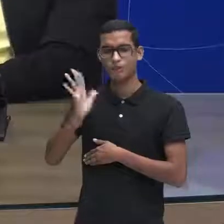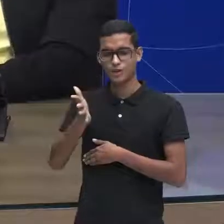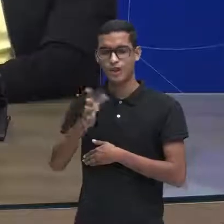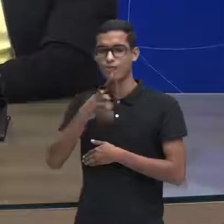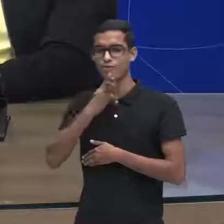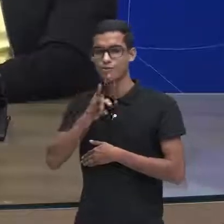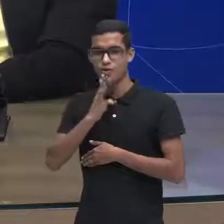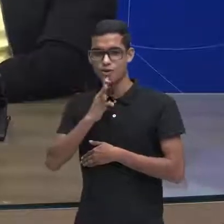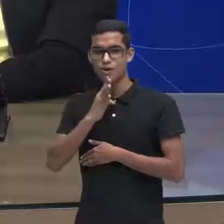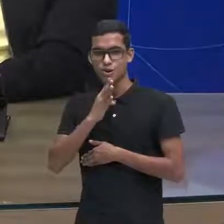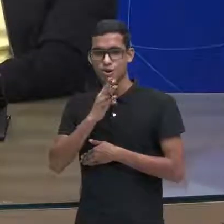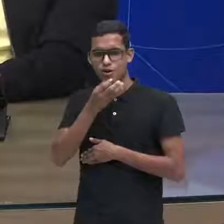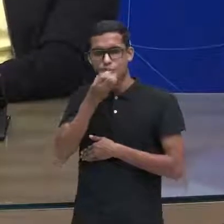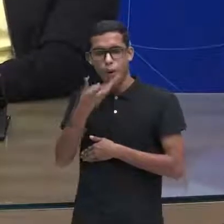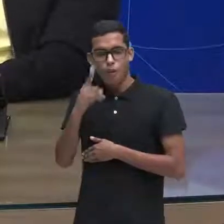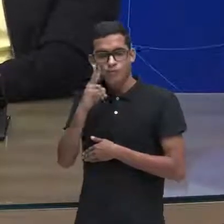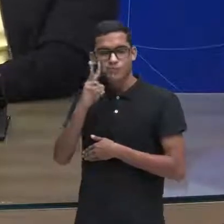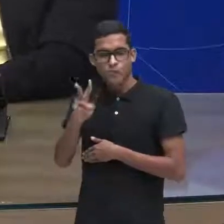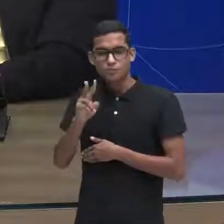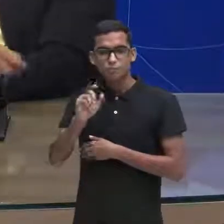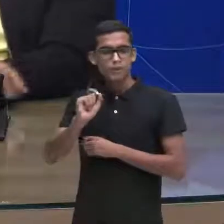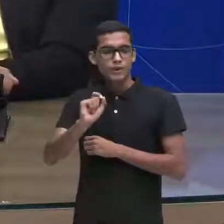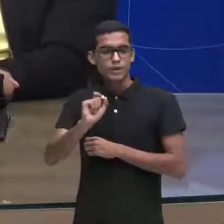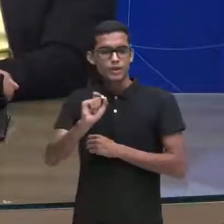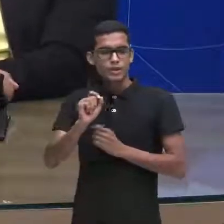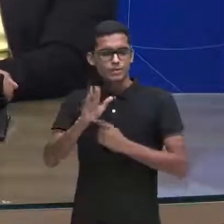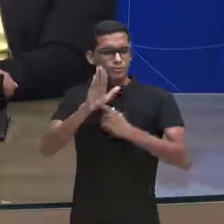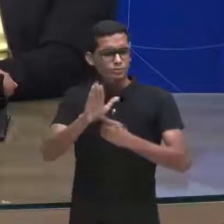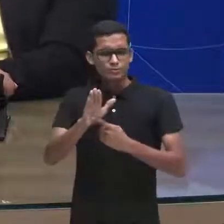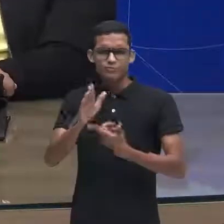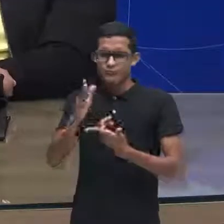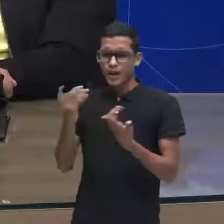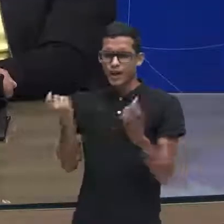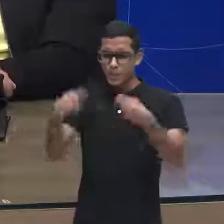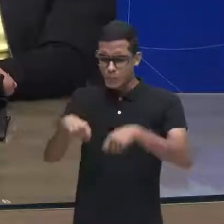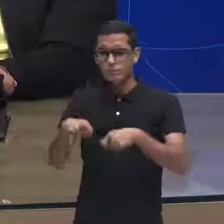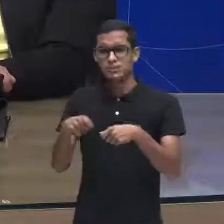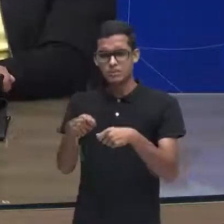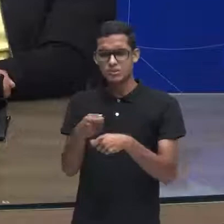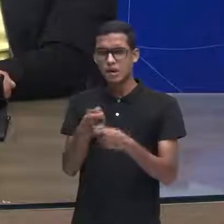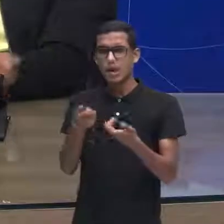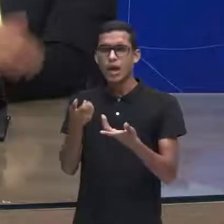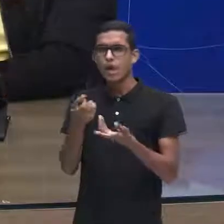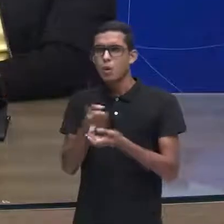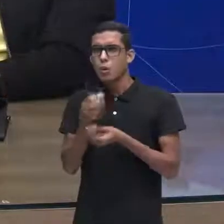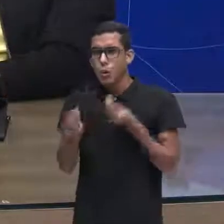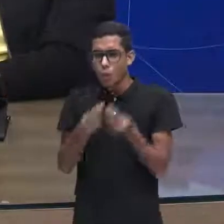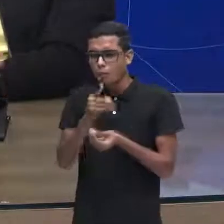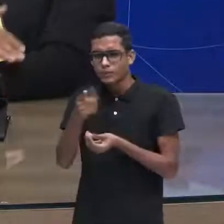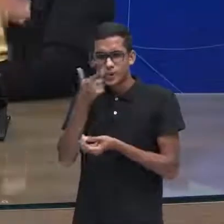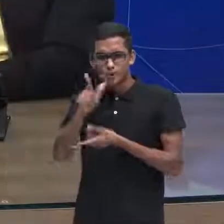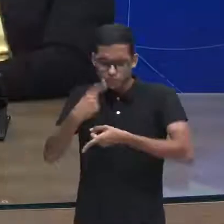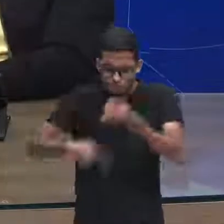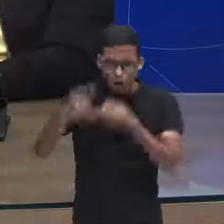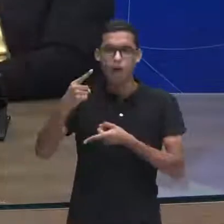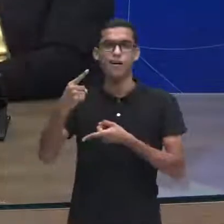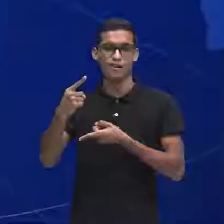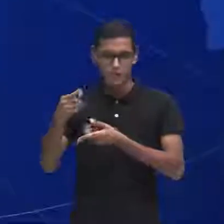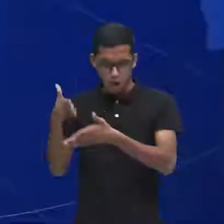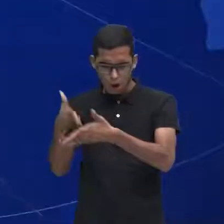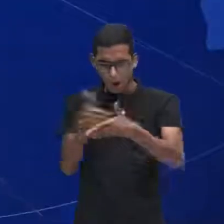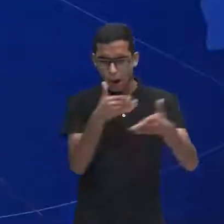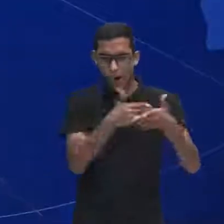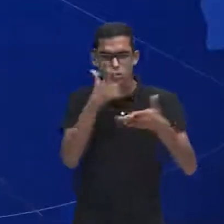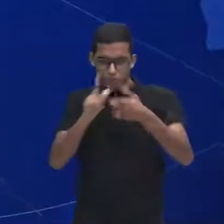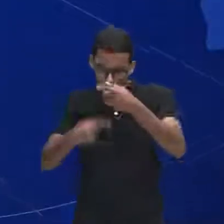é muito bom ver porque também apresenta essa possibilidade de ver o quanto você ultrapassou essas dificuldades que